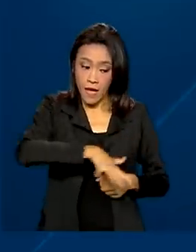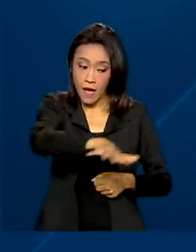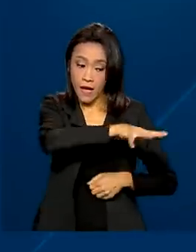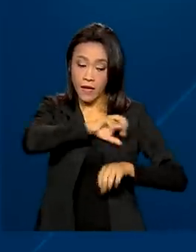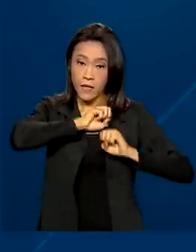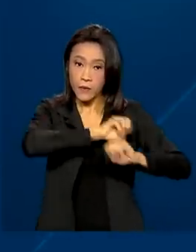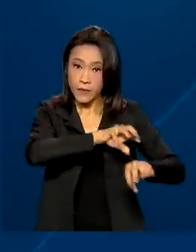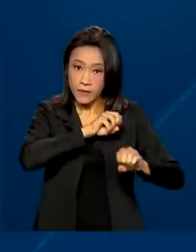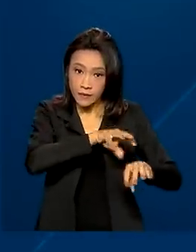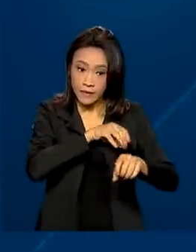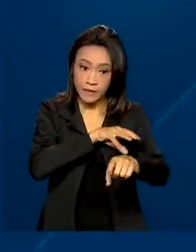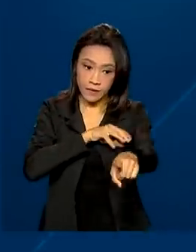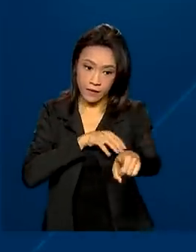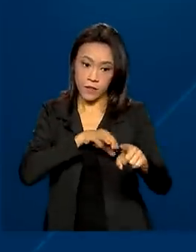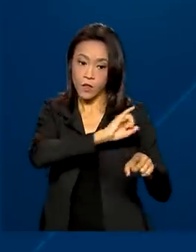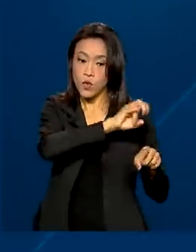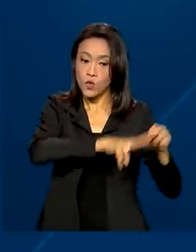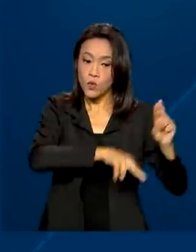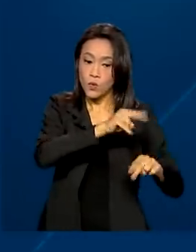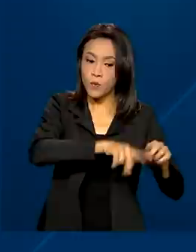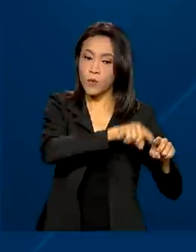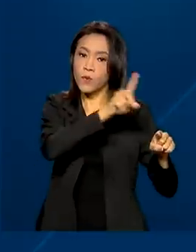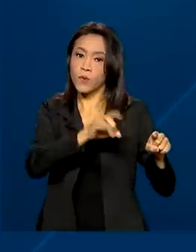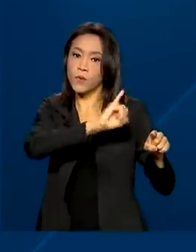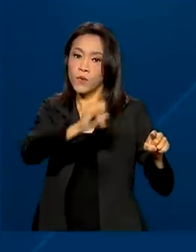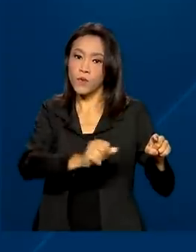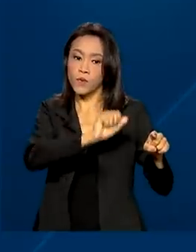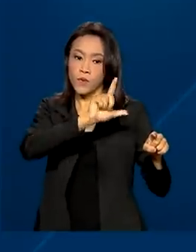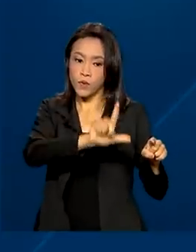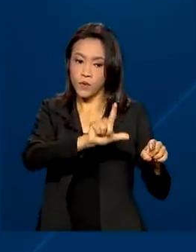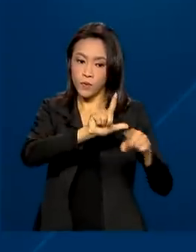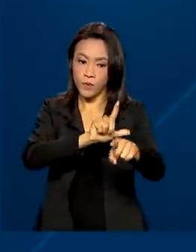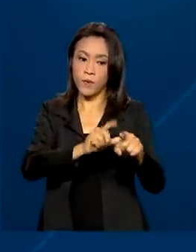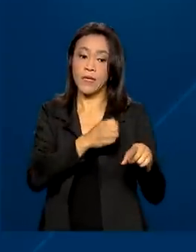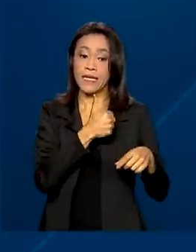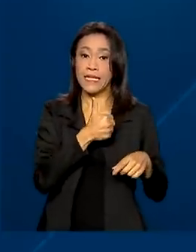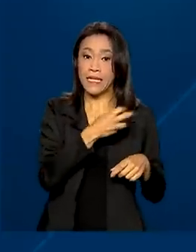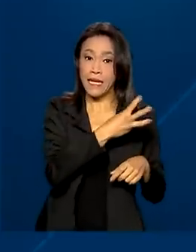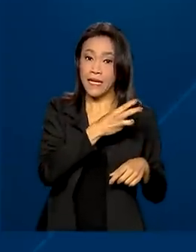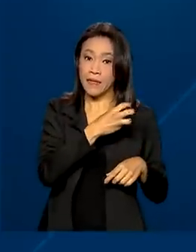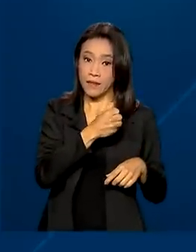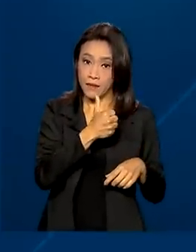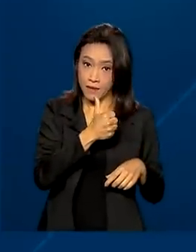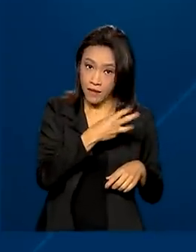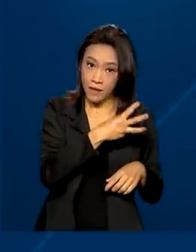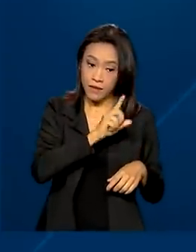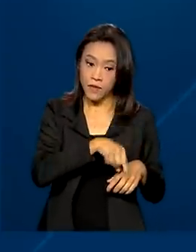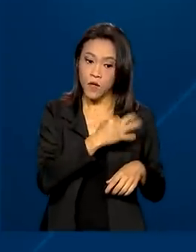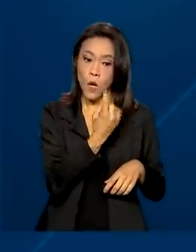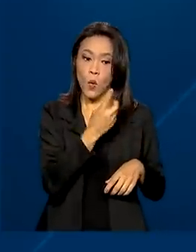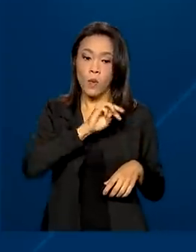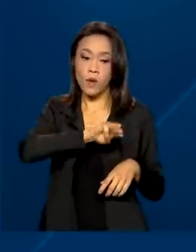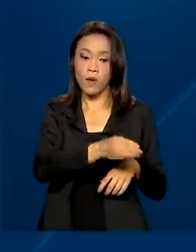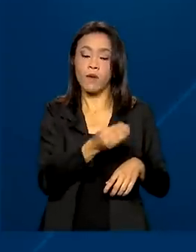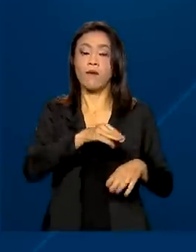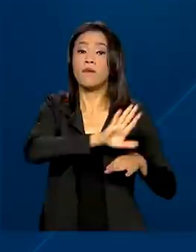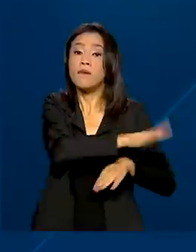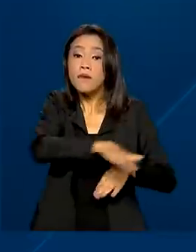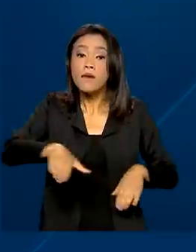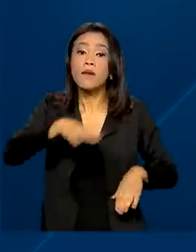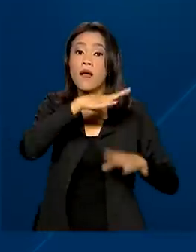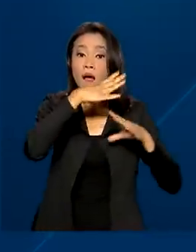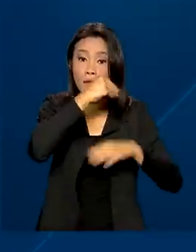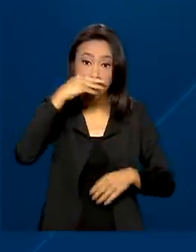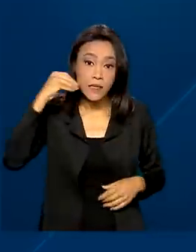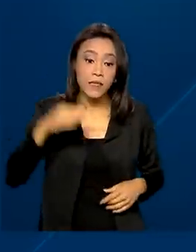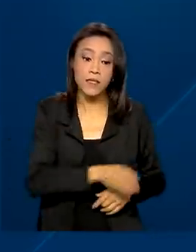as taxas de junho e julho, foram acompanhadas 13,1 milhões de crianças e adolescentes, sendo